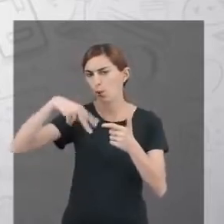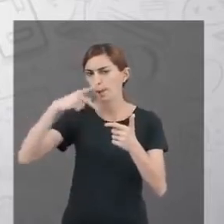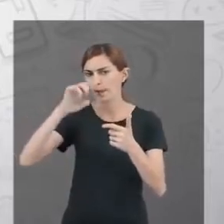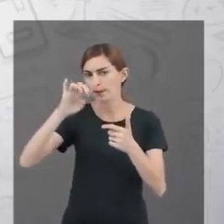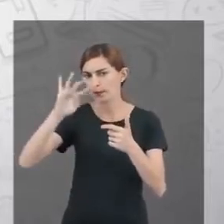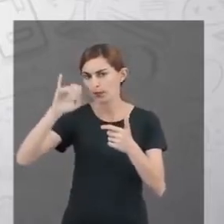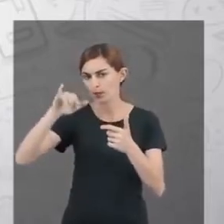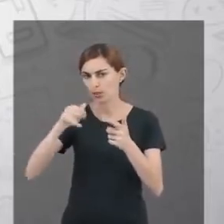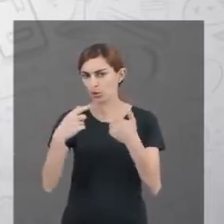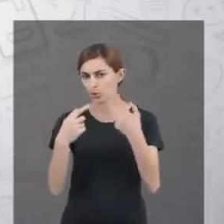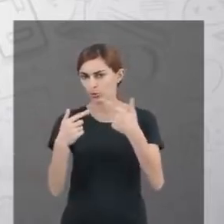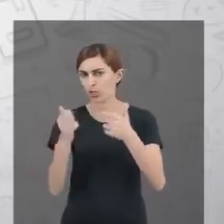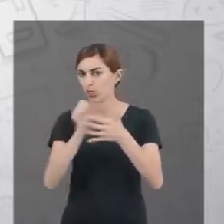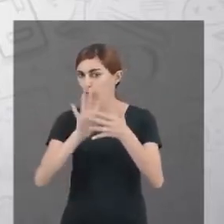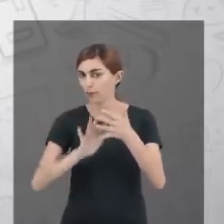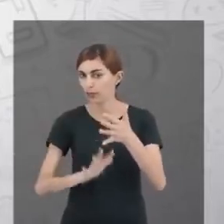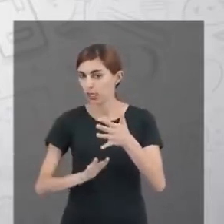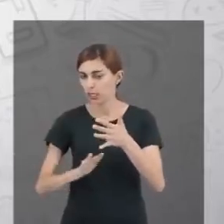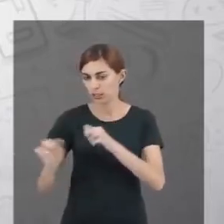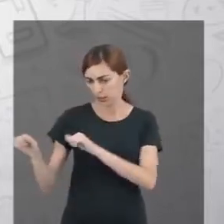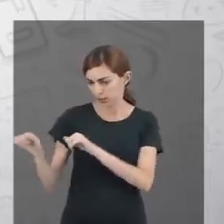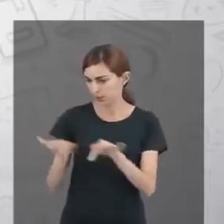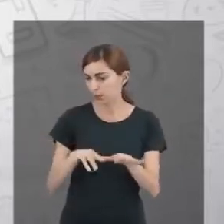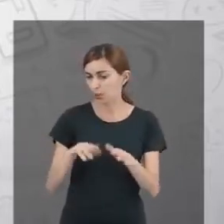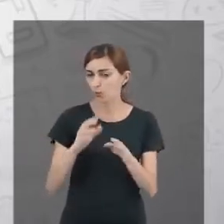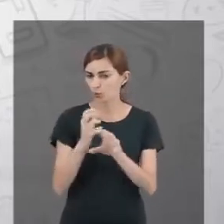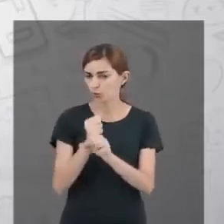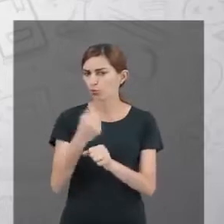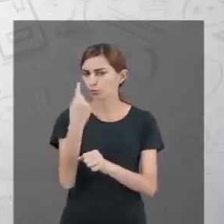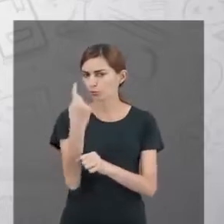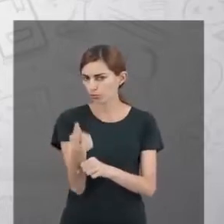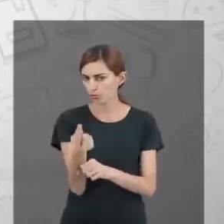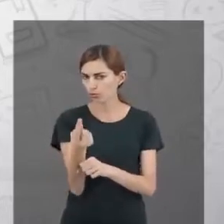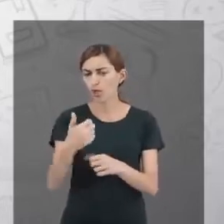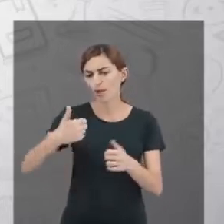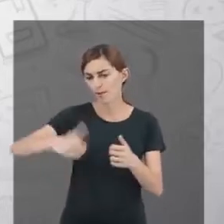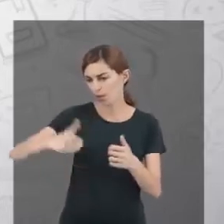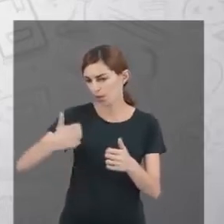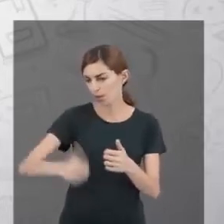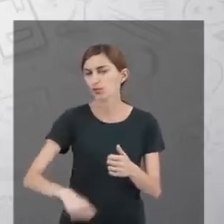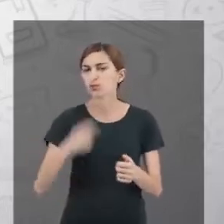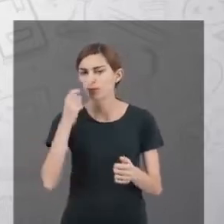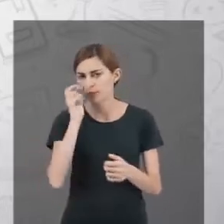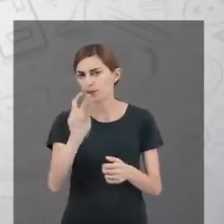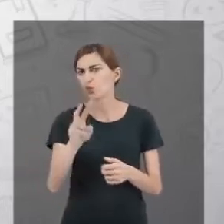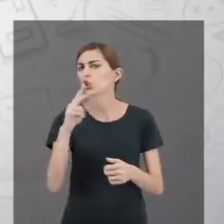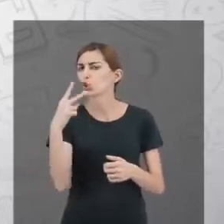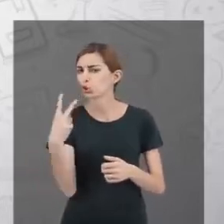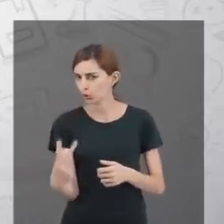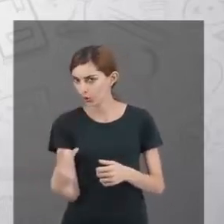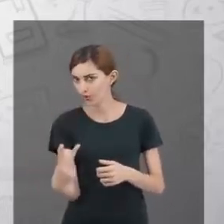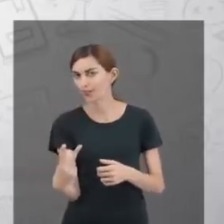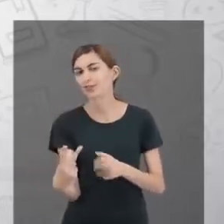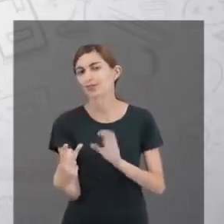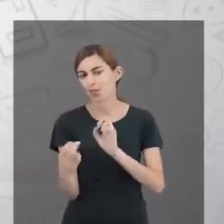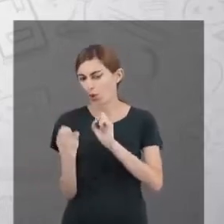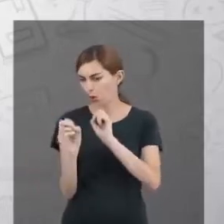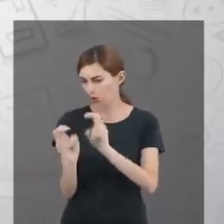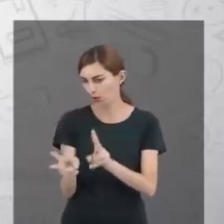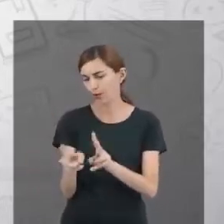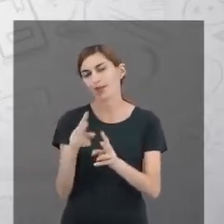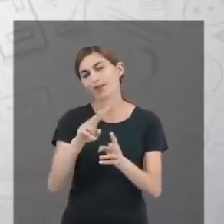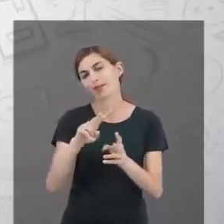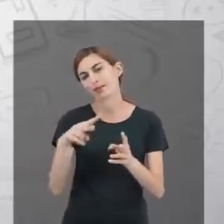você fez a atividade semanal e tirou um, certo? A avaliação da disciplina, a gente já viu que você tirou dois, e essa nota foi